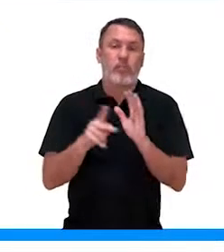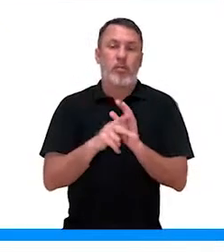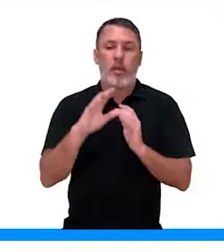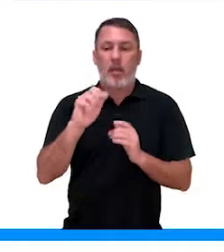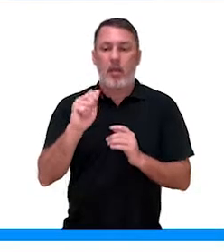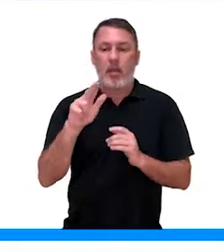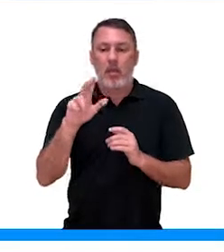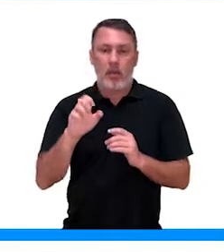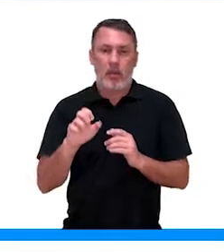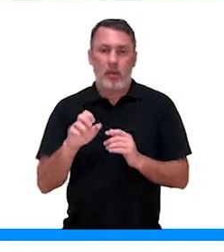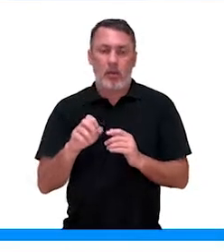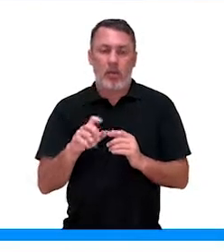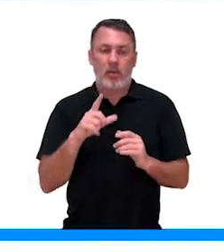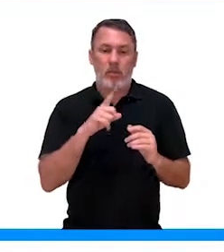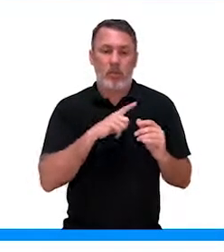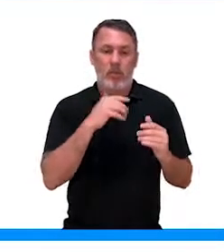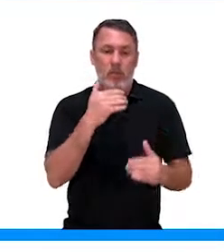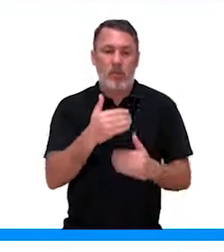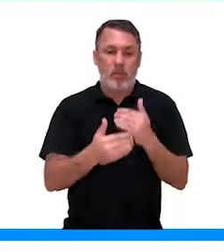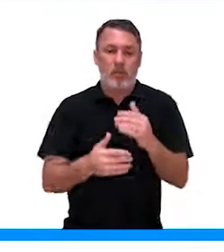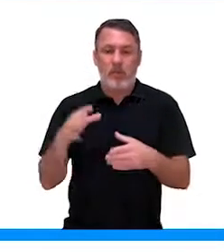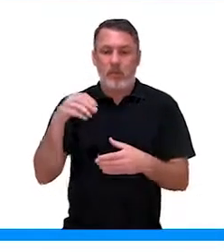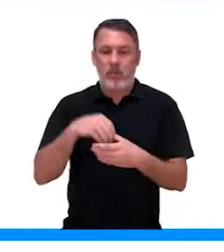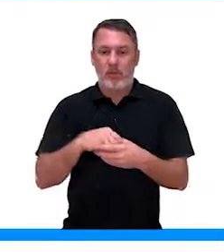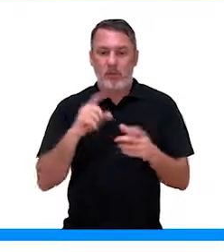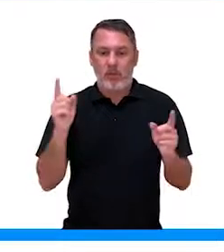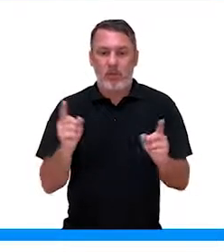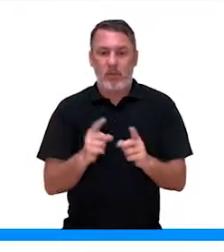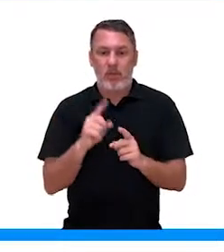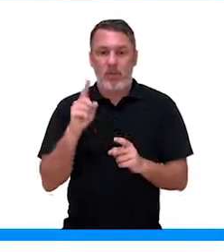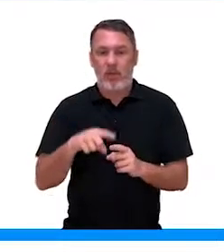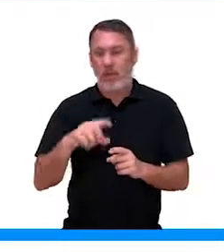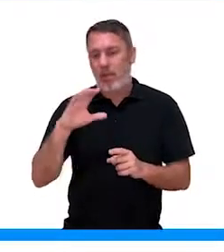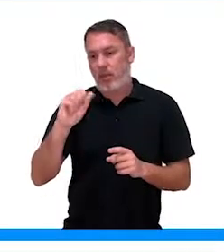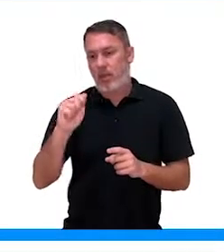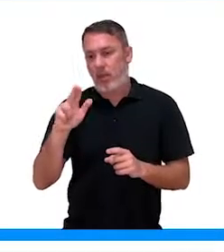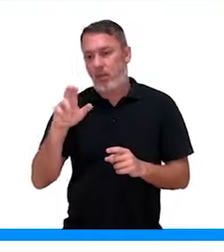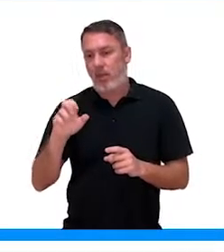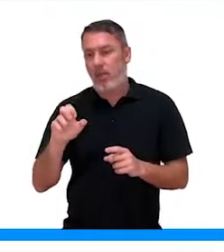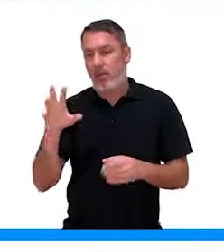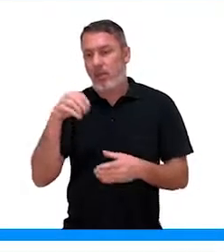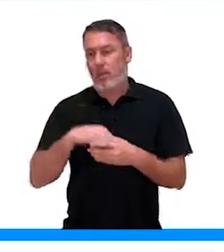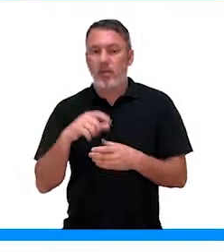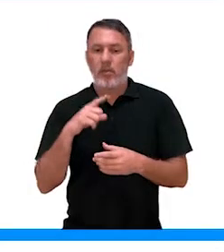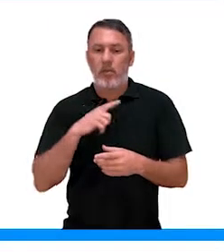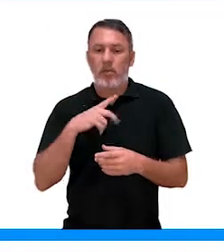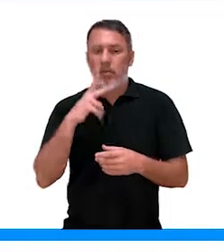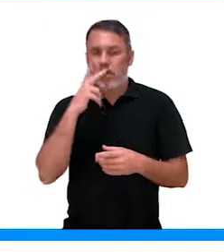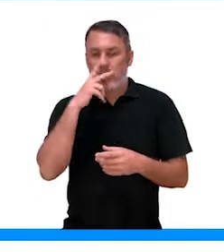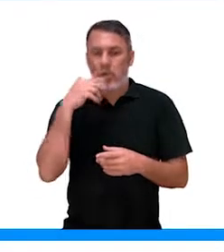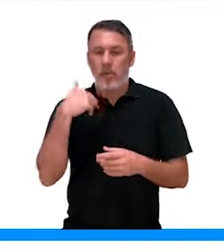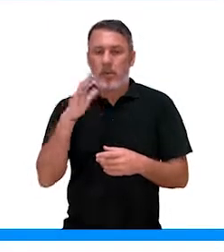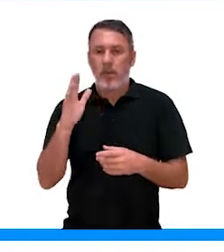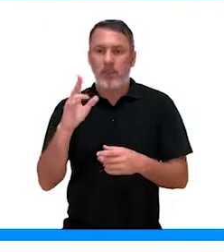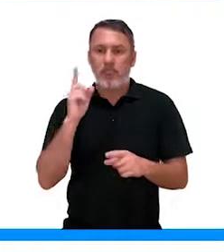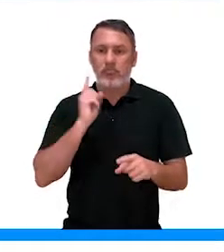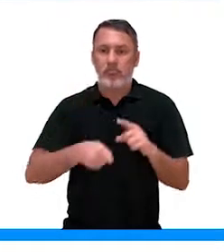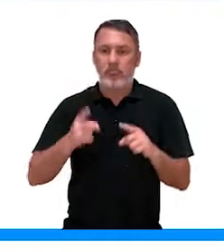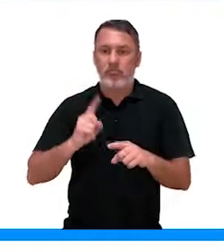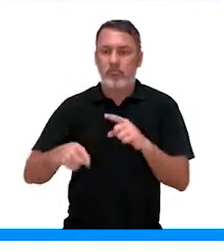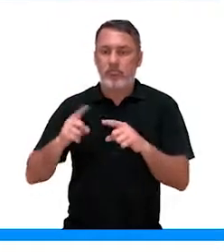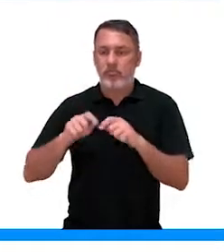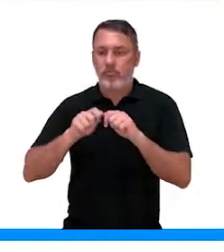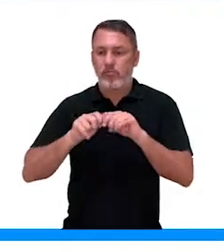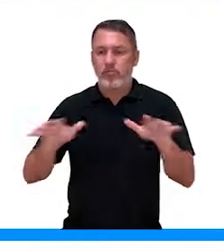O que é isso? Como elas são produzidas pelo meristema apical do caule, elas exercem forte inibição sobre as gemas